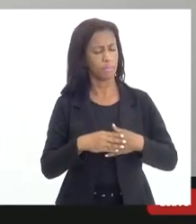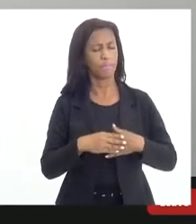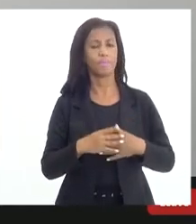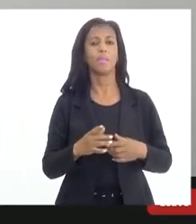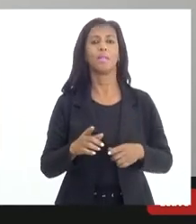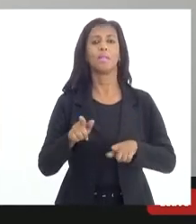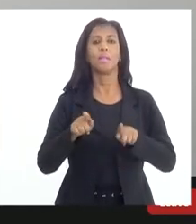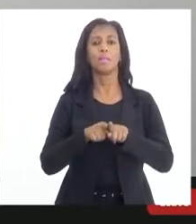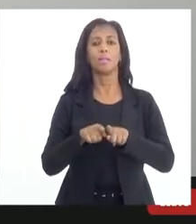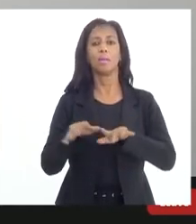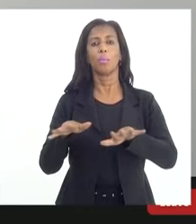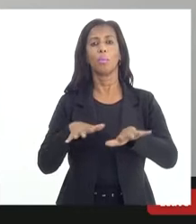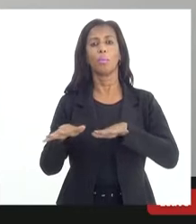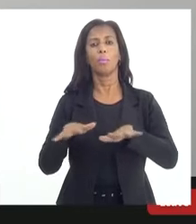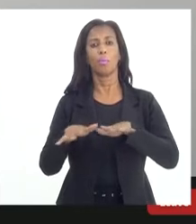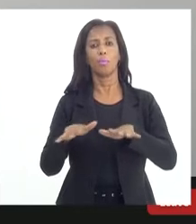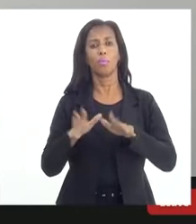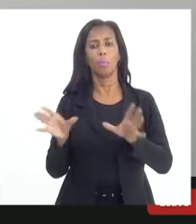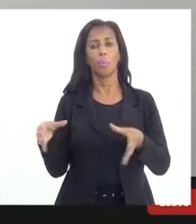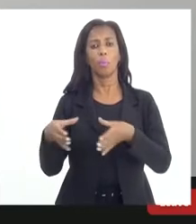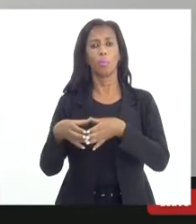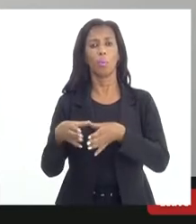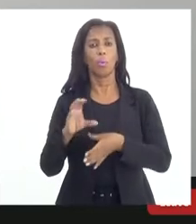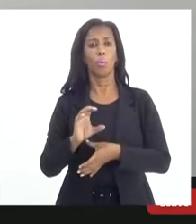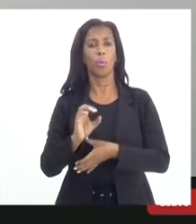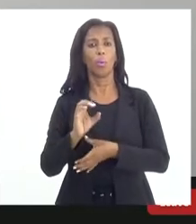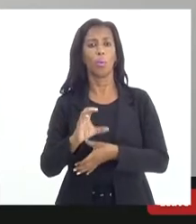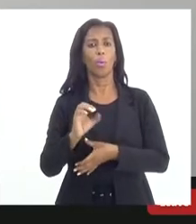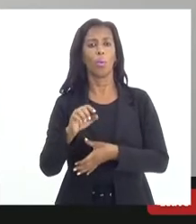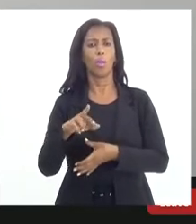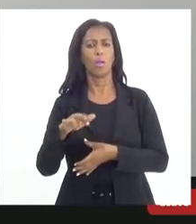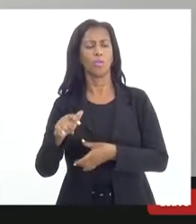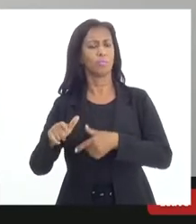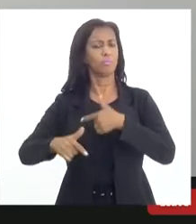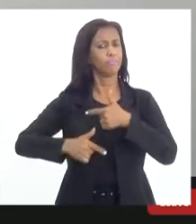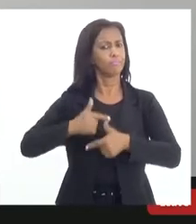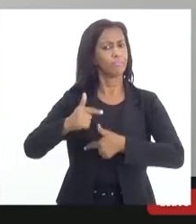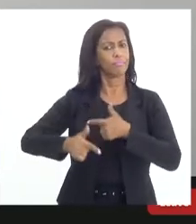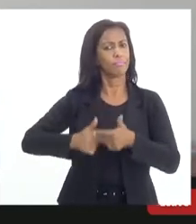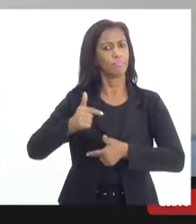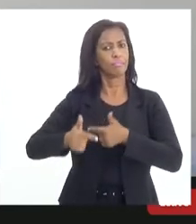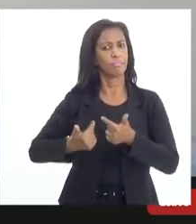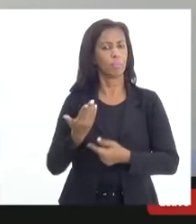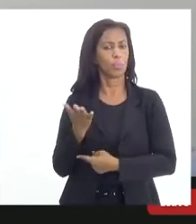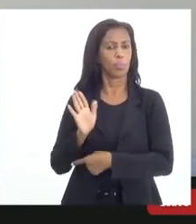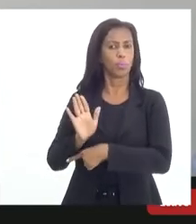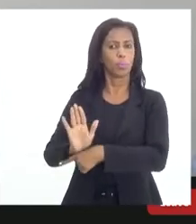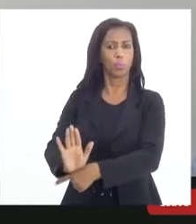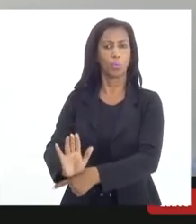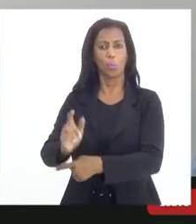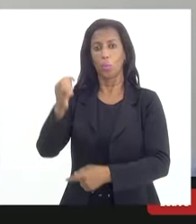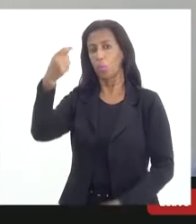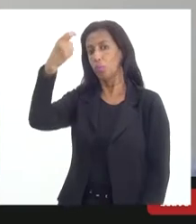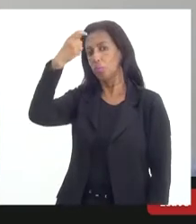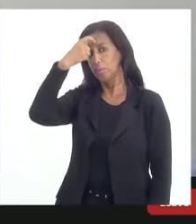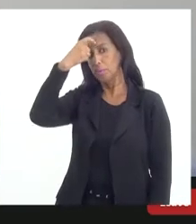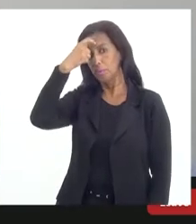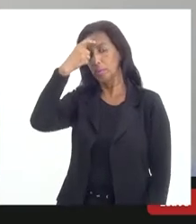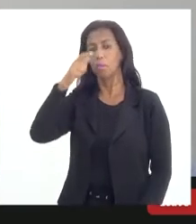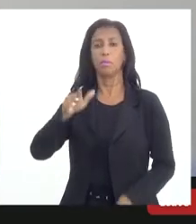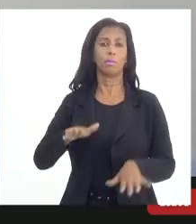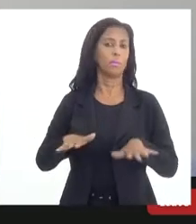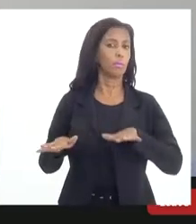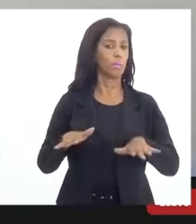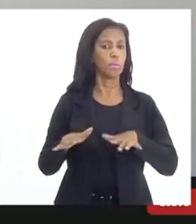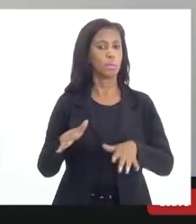e os movimentos e coletivos que participam da luta em defesa da conscientização, da mobilização